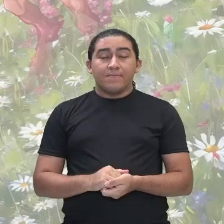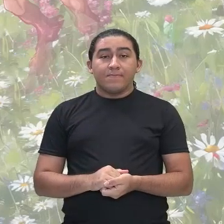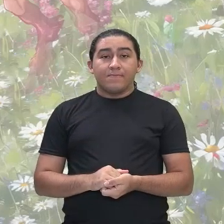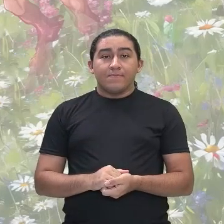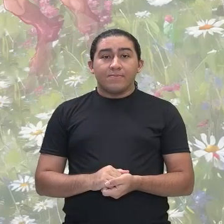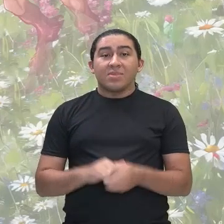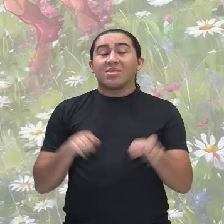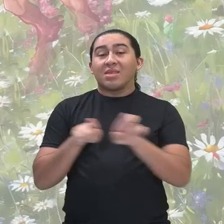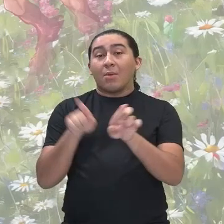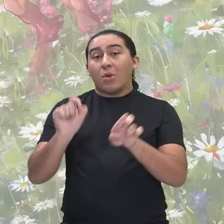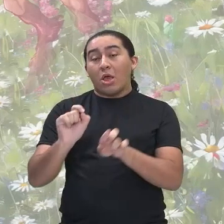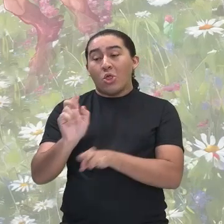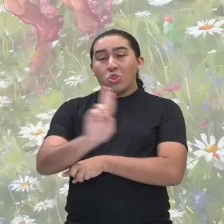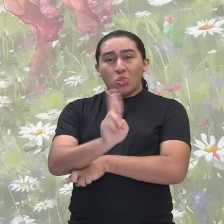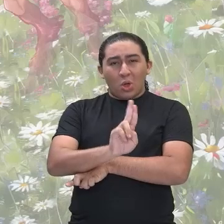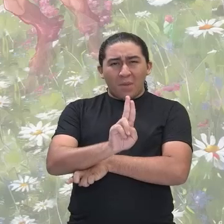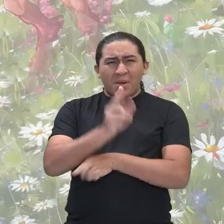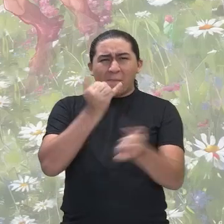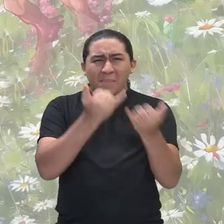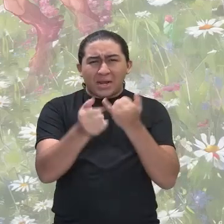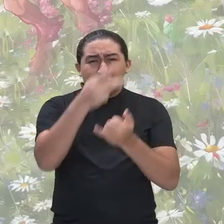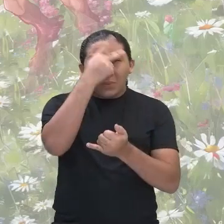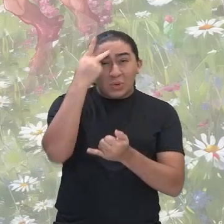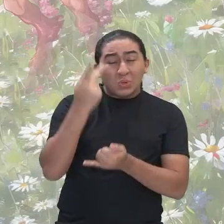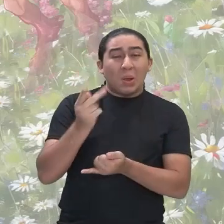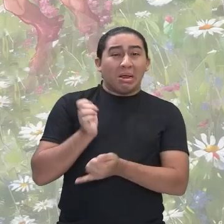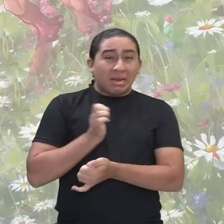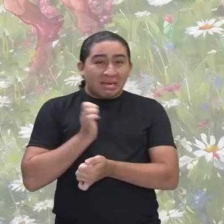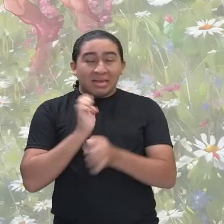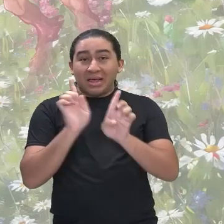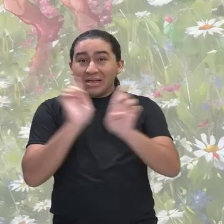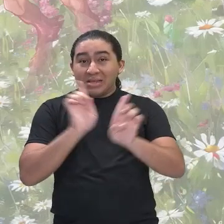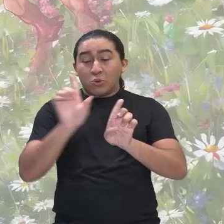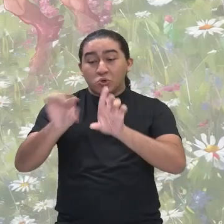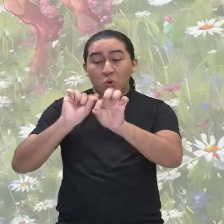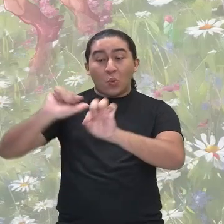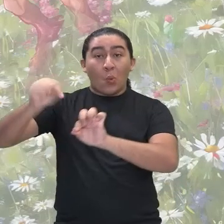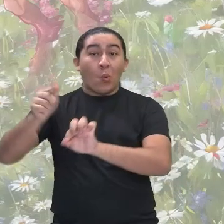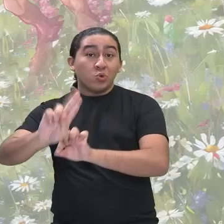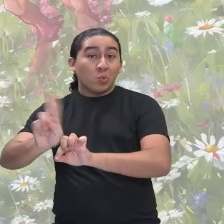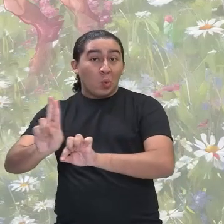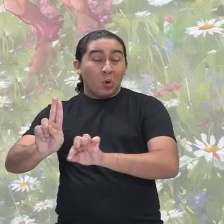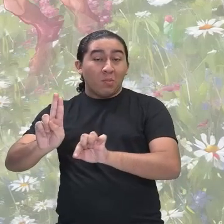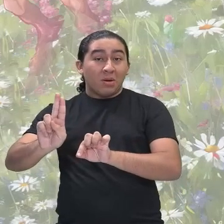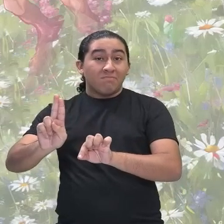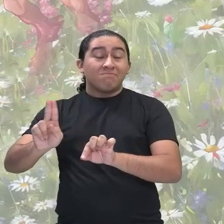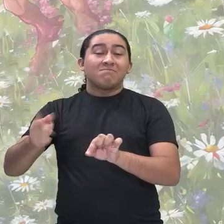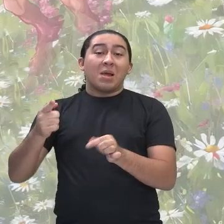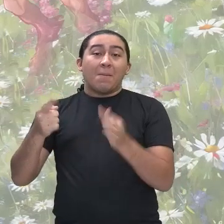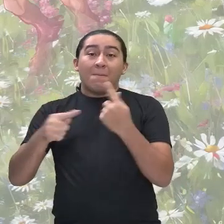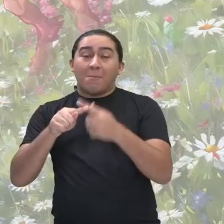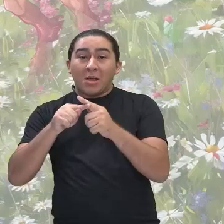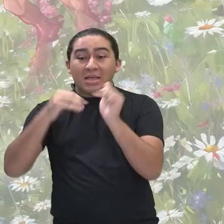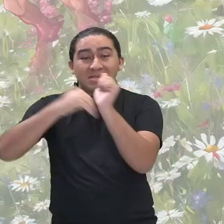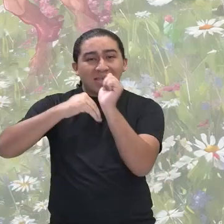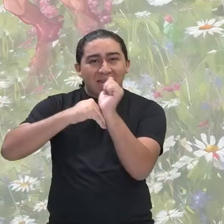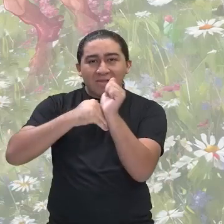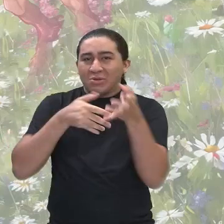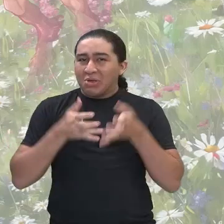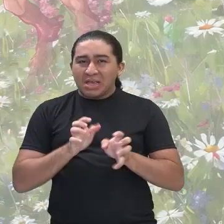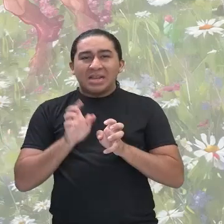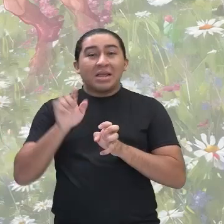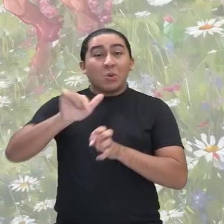nome, escondiam seu nome e assumiam o pseudônimo, porque eles não queriam ser conhecidos como filho de